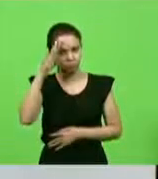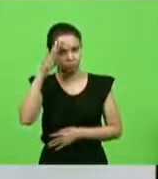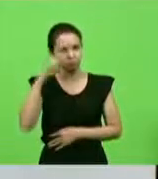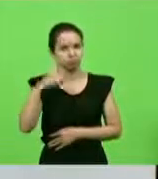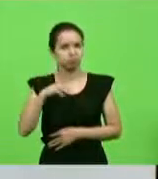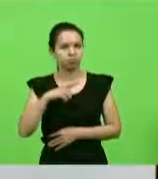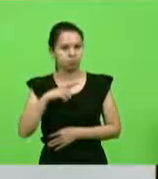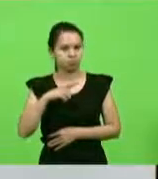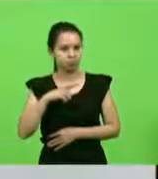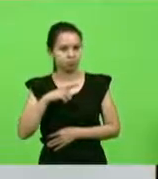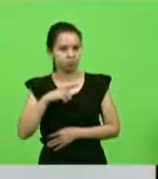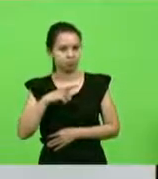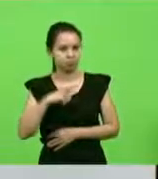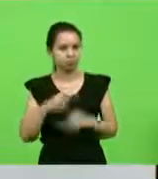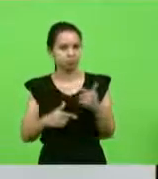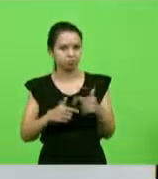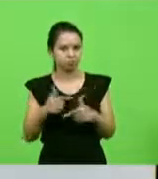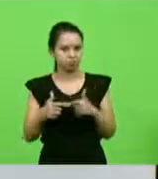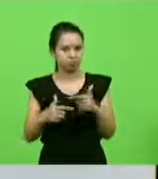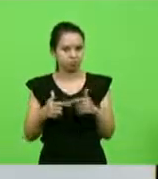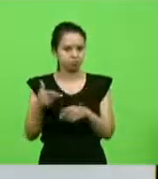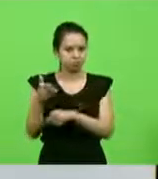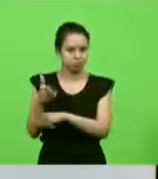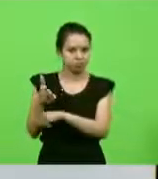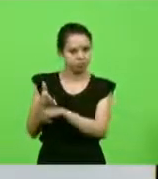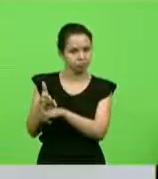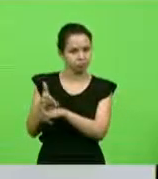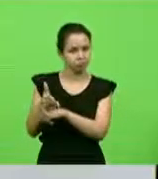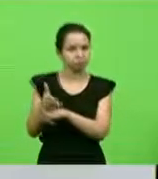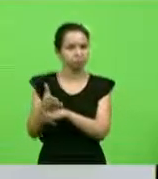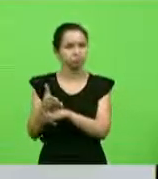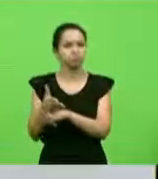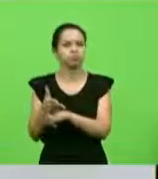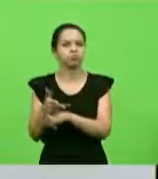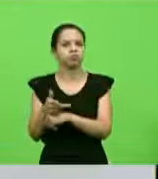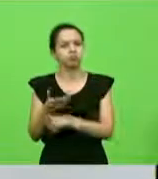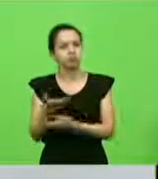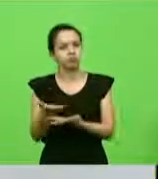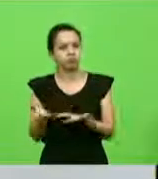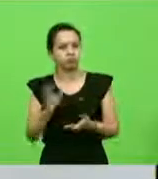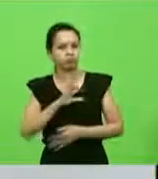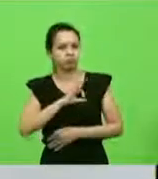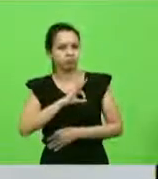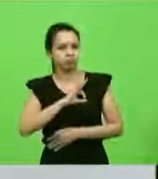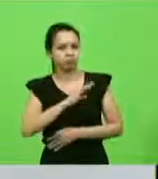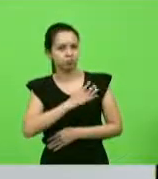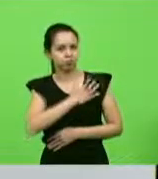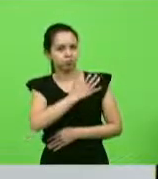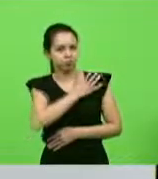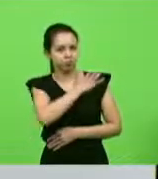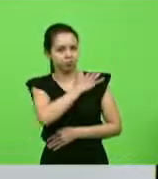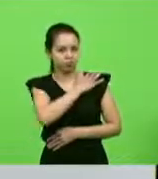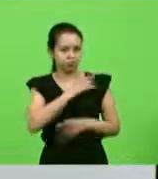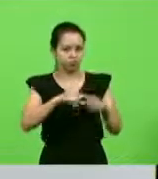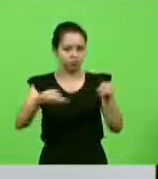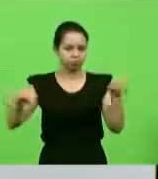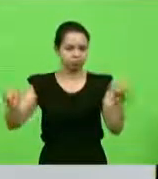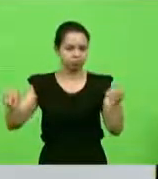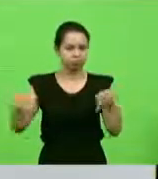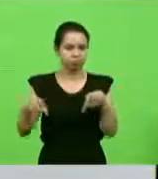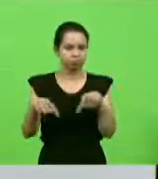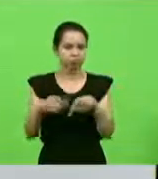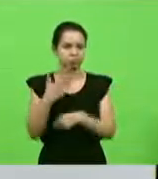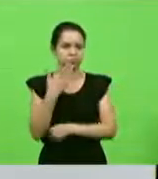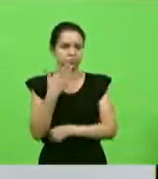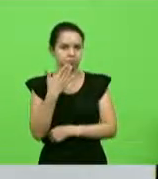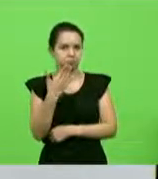equipamento, funcionários da Polícia Militar em pleno salão nobre do comando da Polícia Militar, depoimento, pedindo